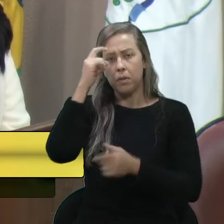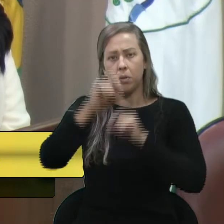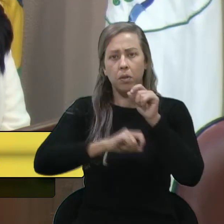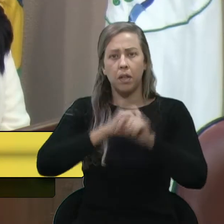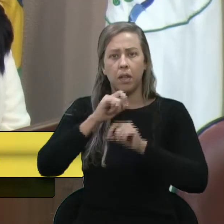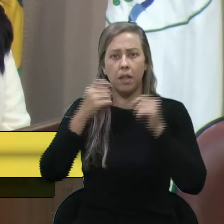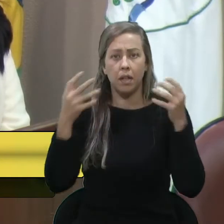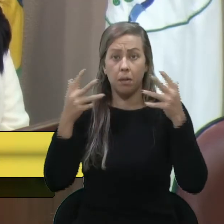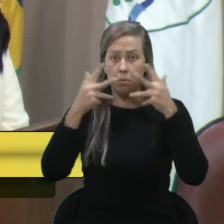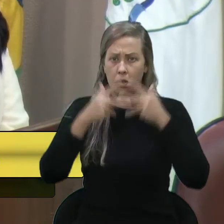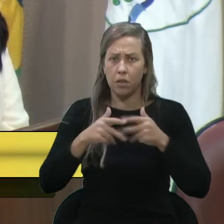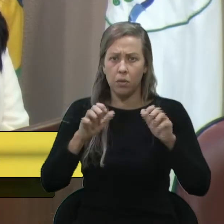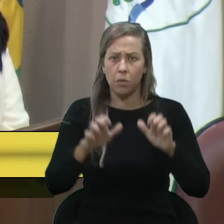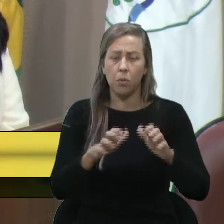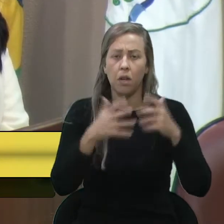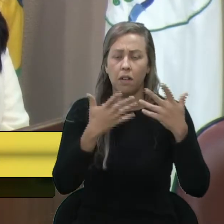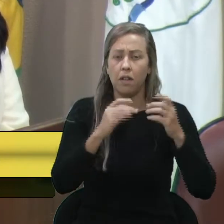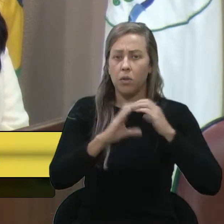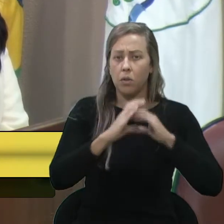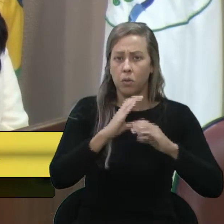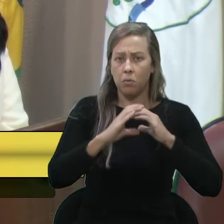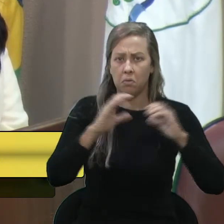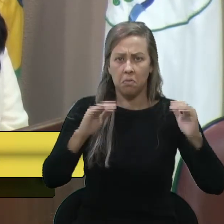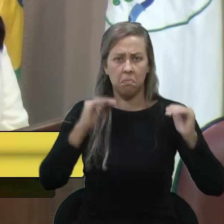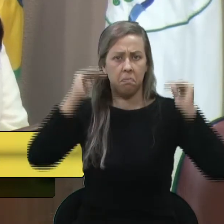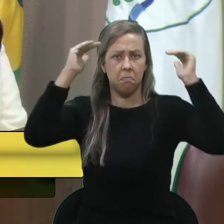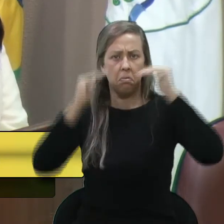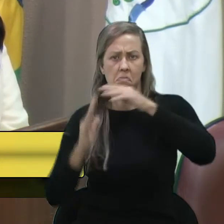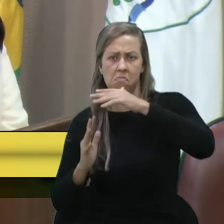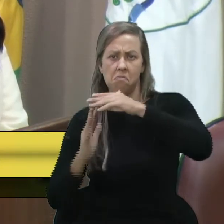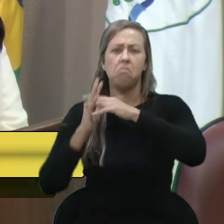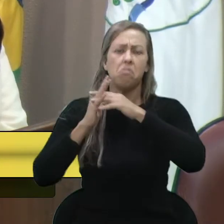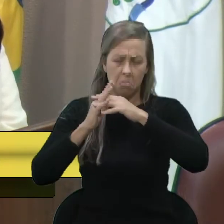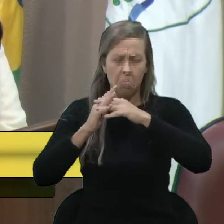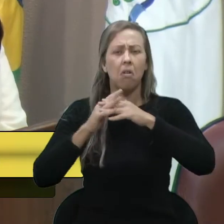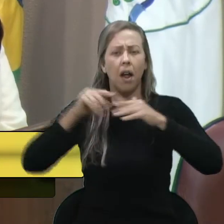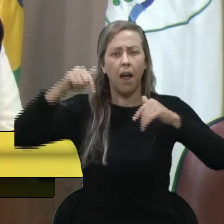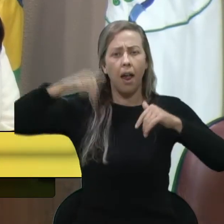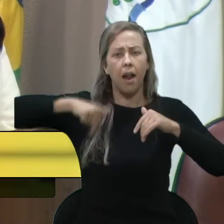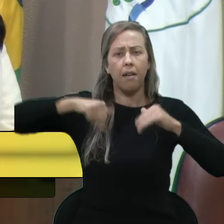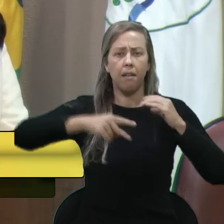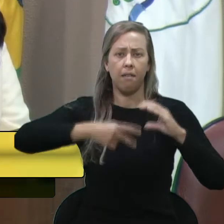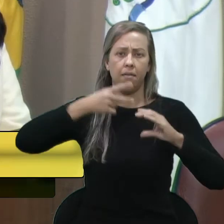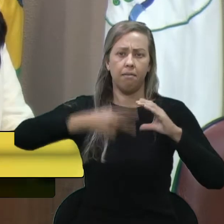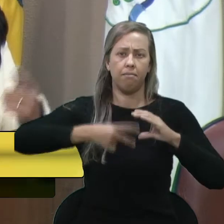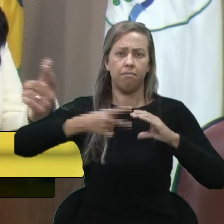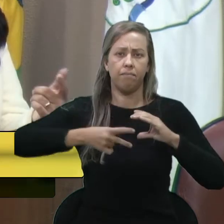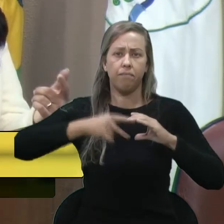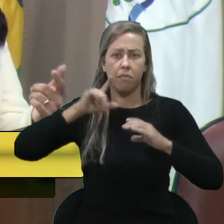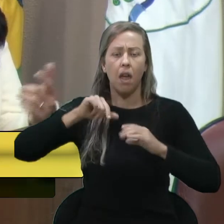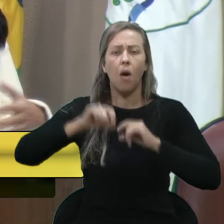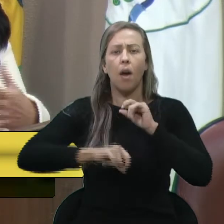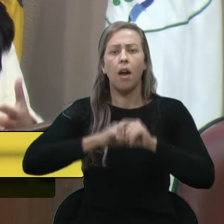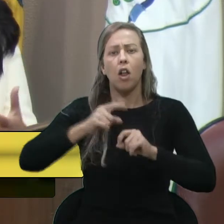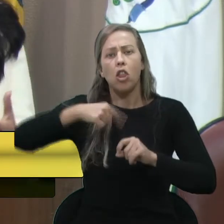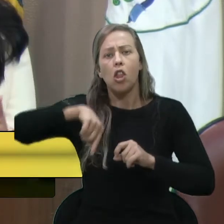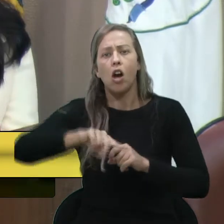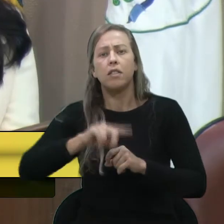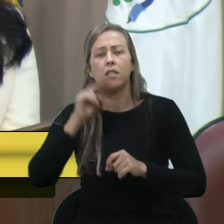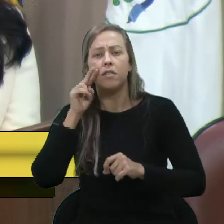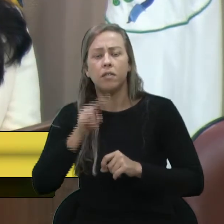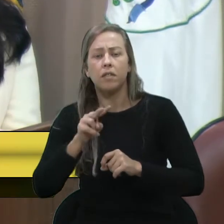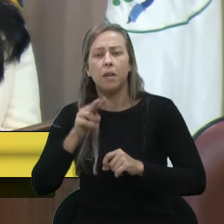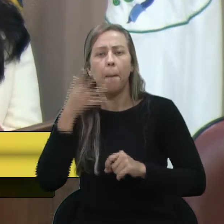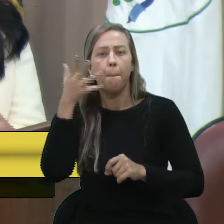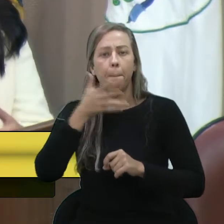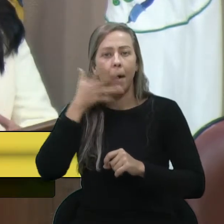lindo um evento de comunicação dessa magnitude, estar dentro da nossa casa legislativa. E isso, assim, quando a gente vê, inclusive, esses